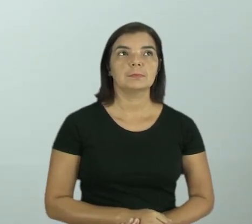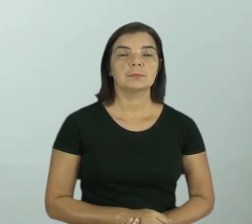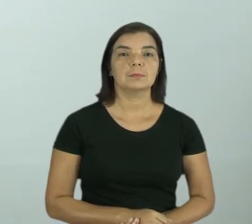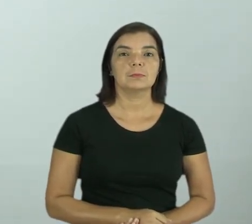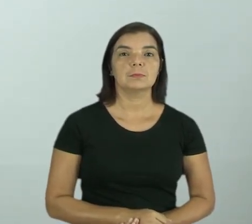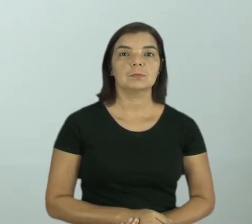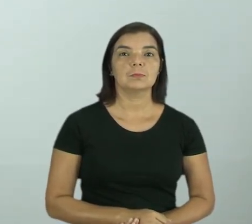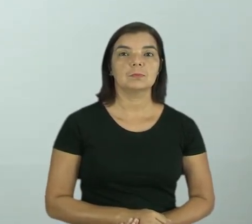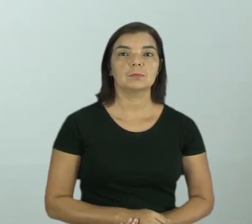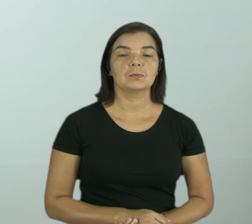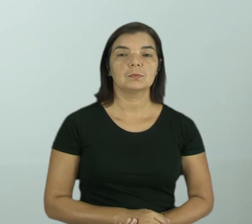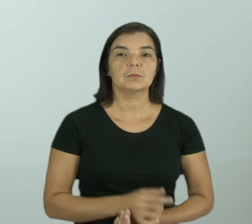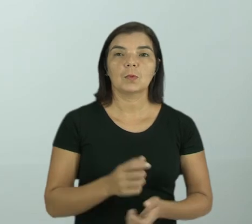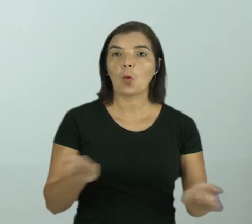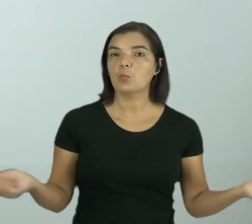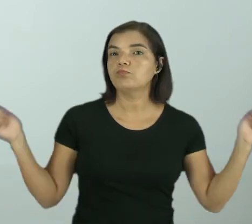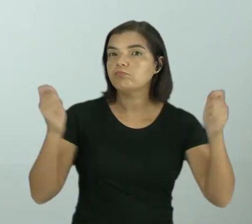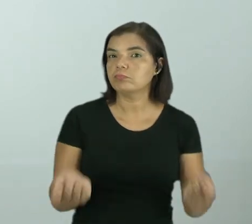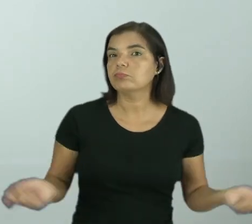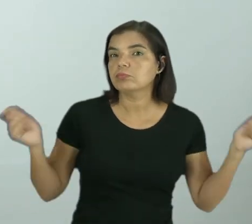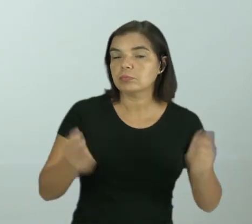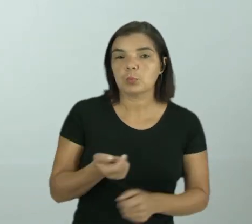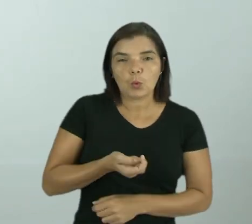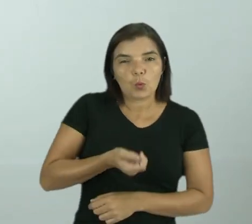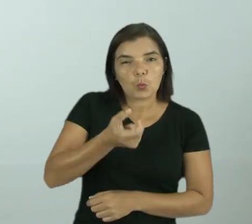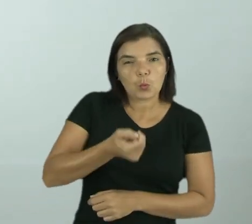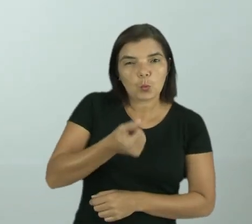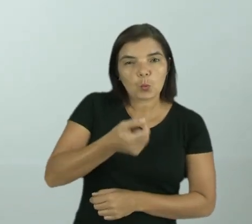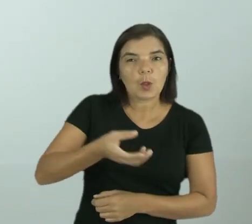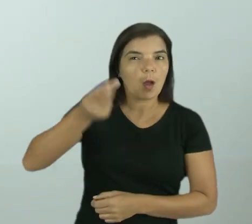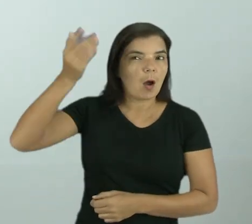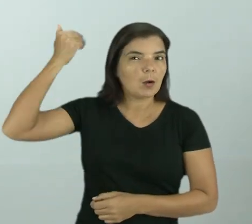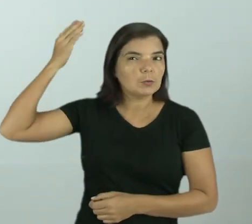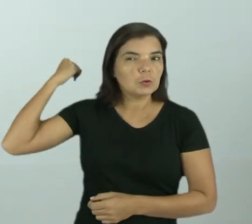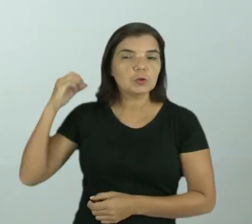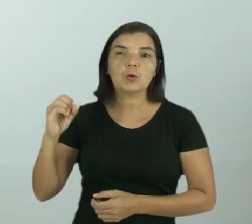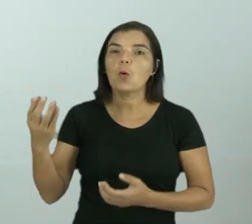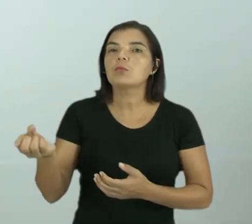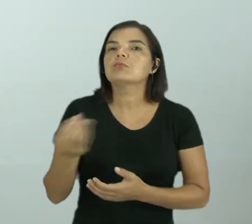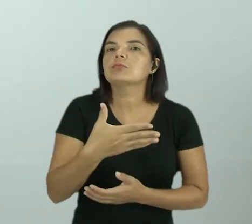Pular corda e jogar peteca, são brincadeiras antigas ou atuais?